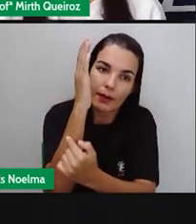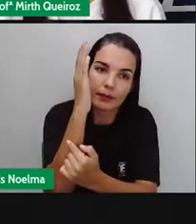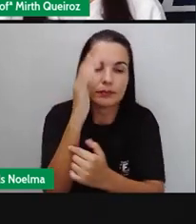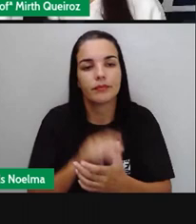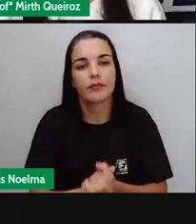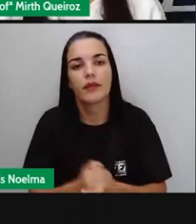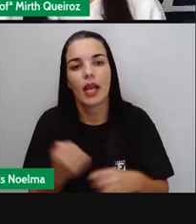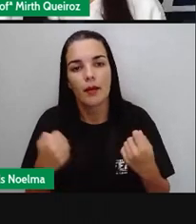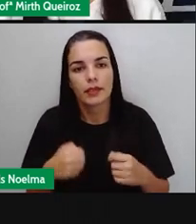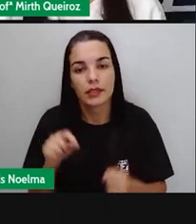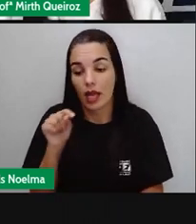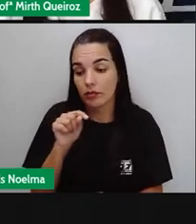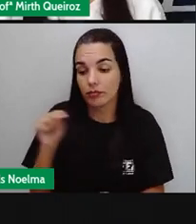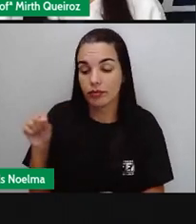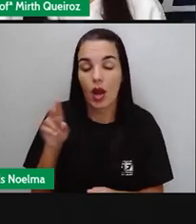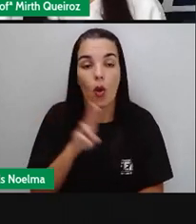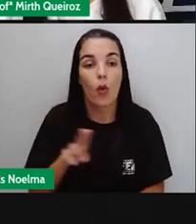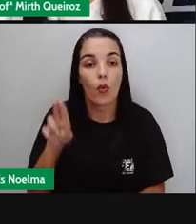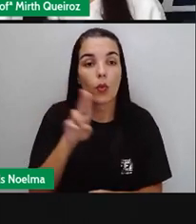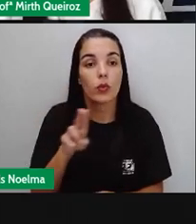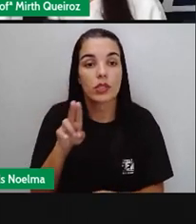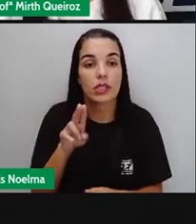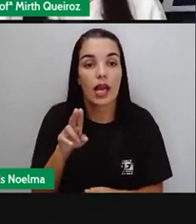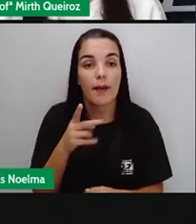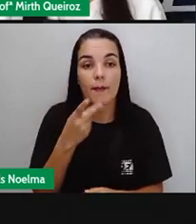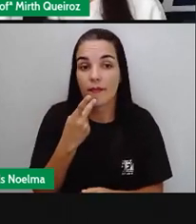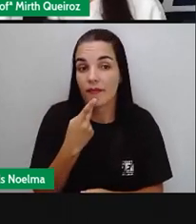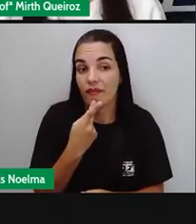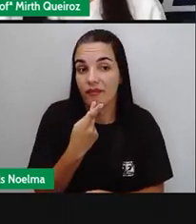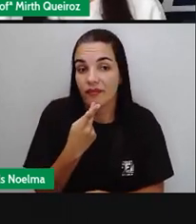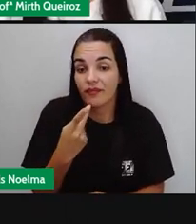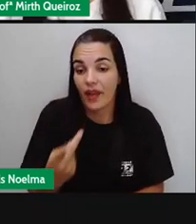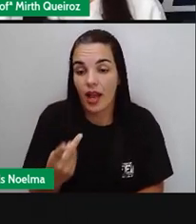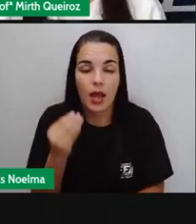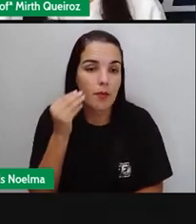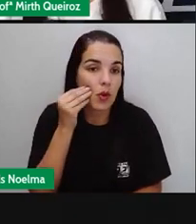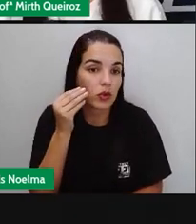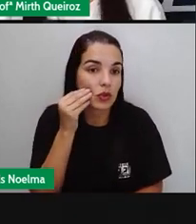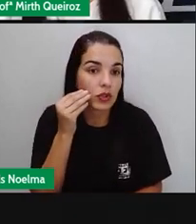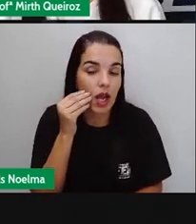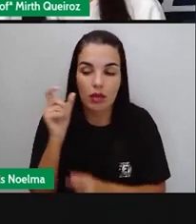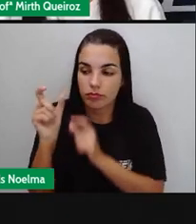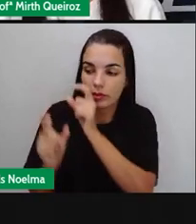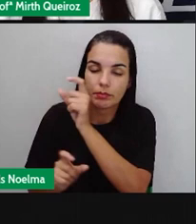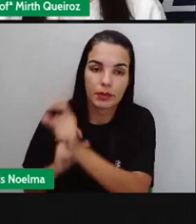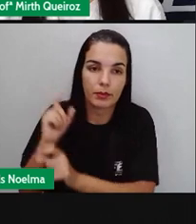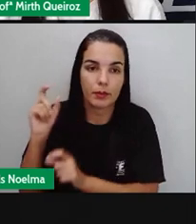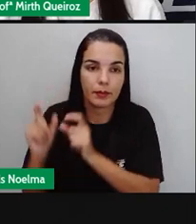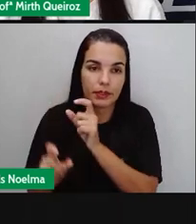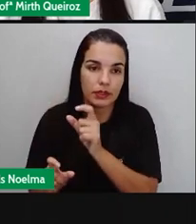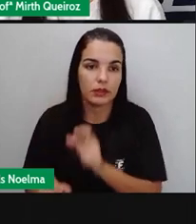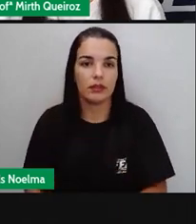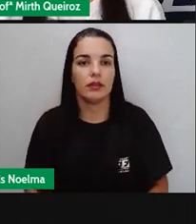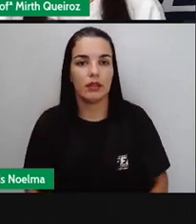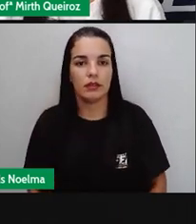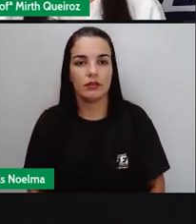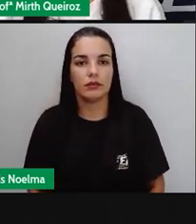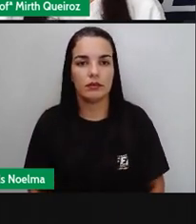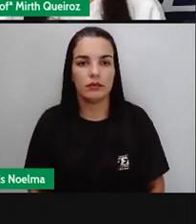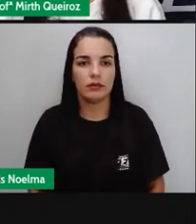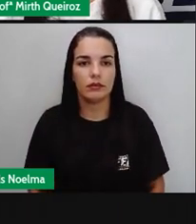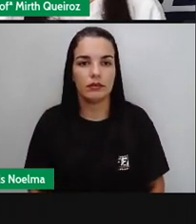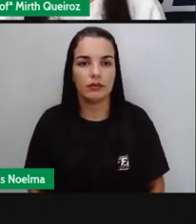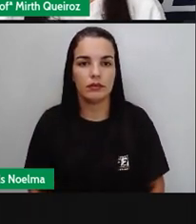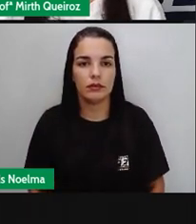esses travessões Eles são utilizados Para a gente Identificar Que é uma fala De um personagem